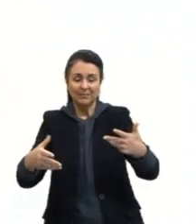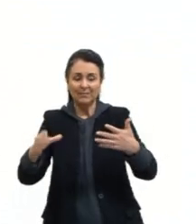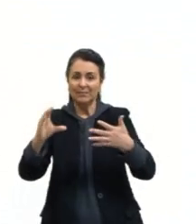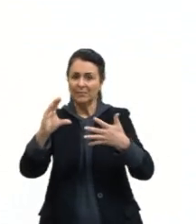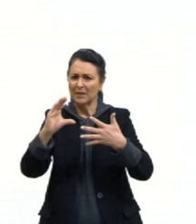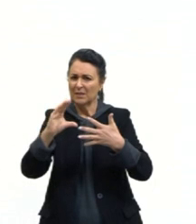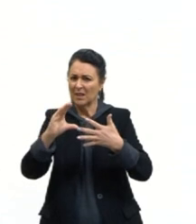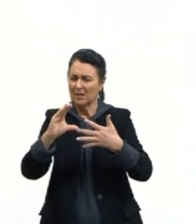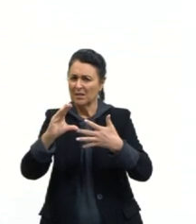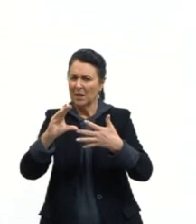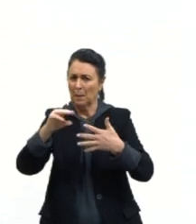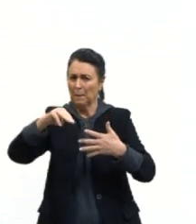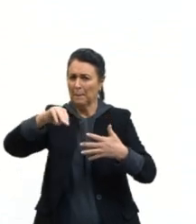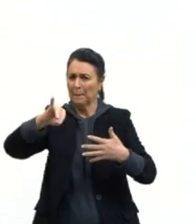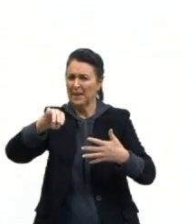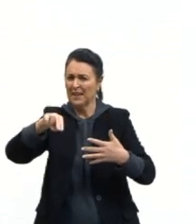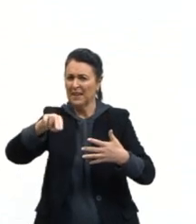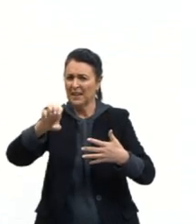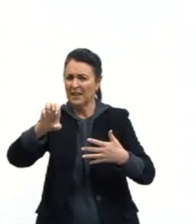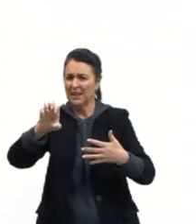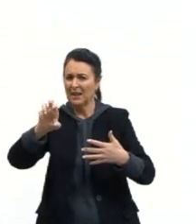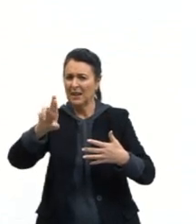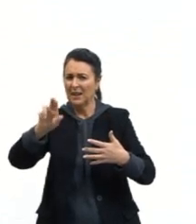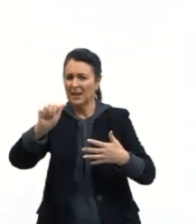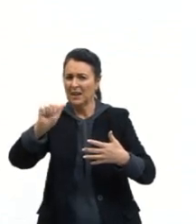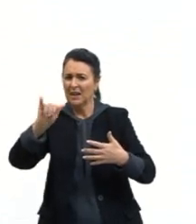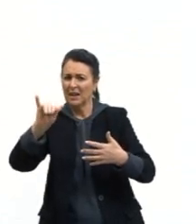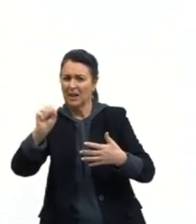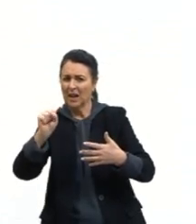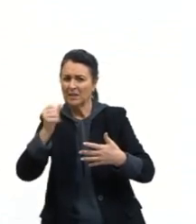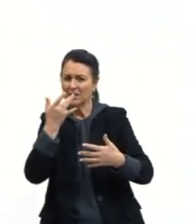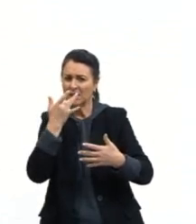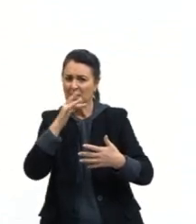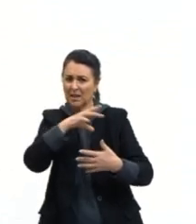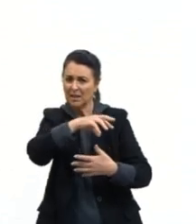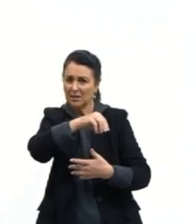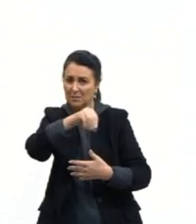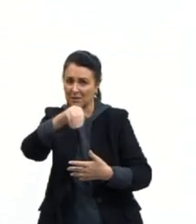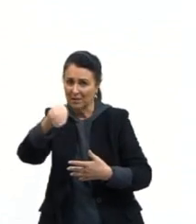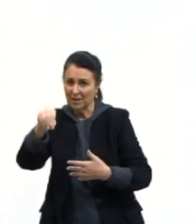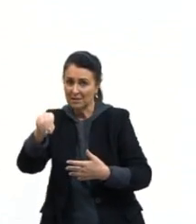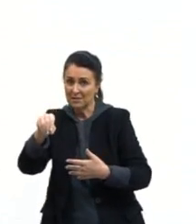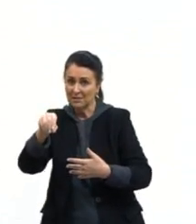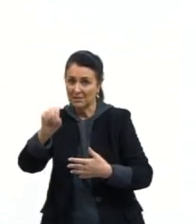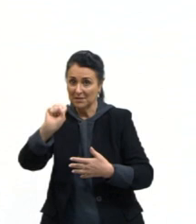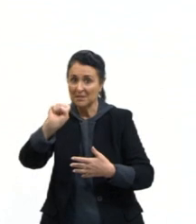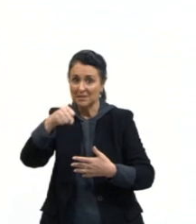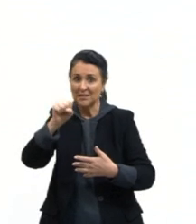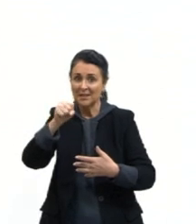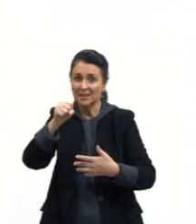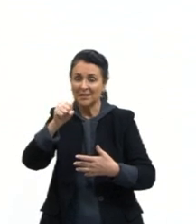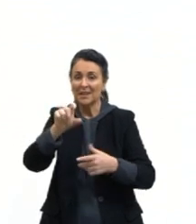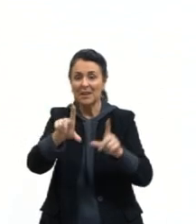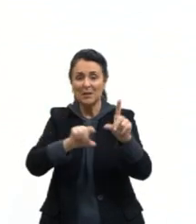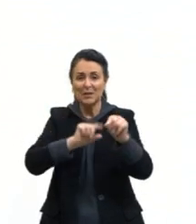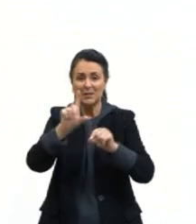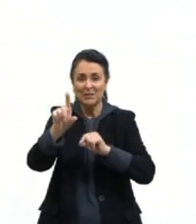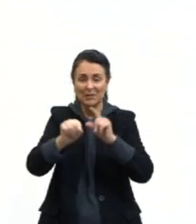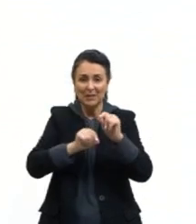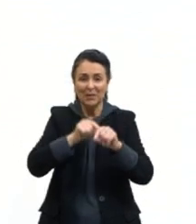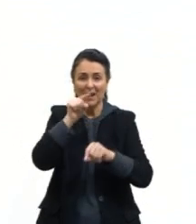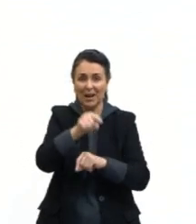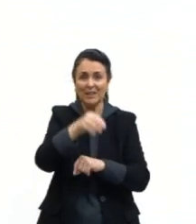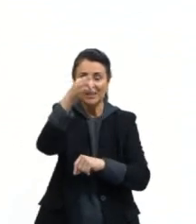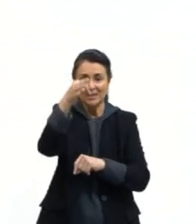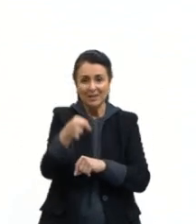minerais. Quem falou que a planta precisa de sais minerais, aí acertou. E já pode marcar, e a questão que é